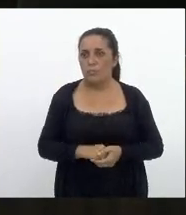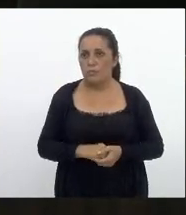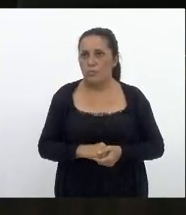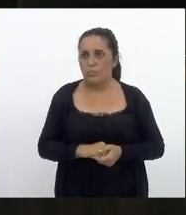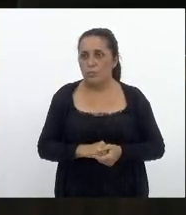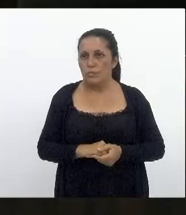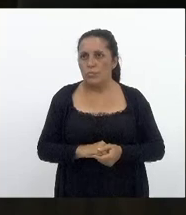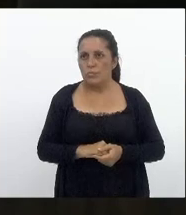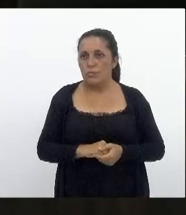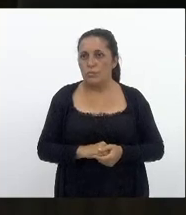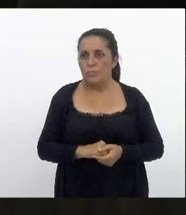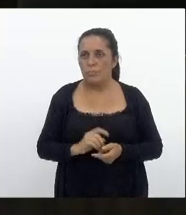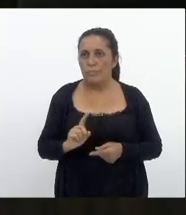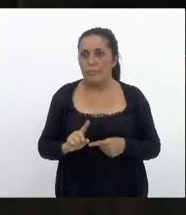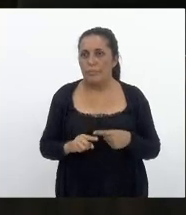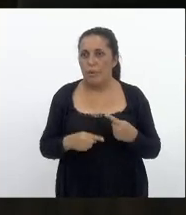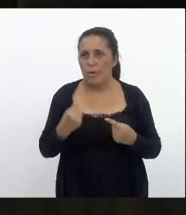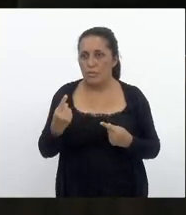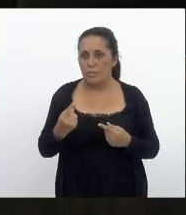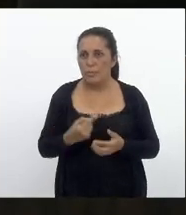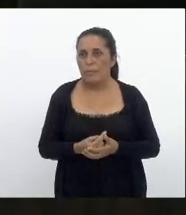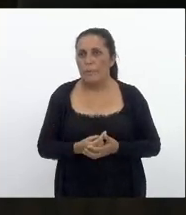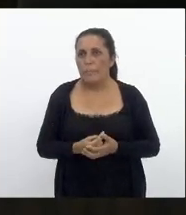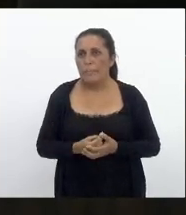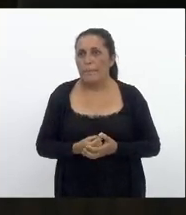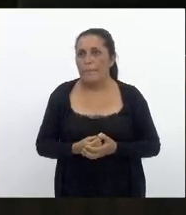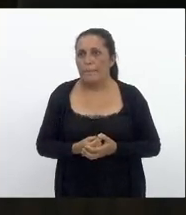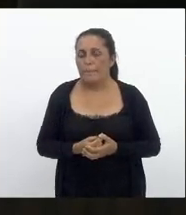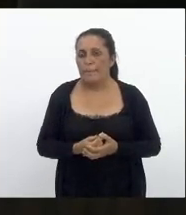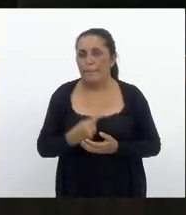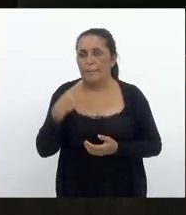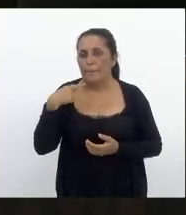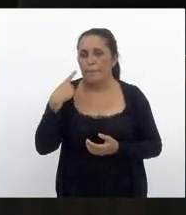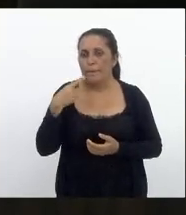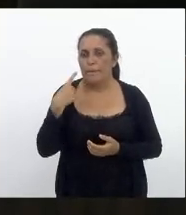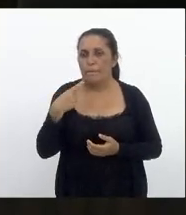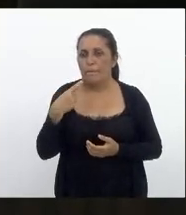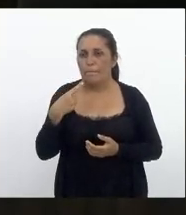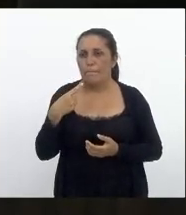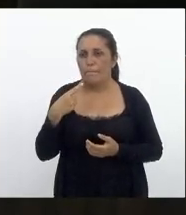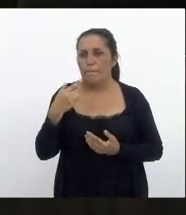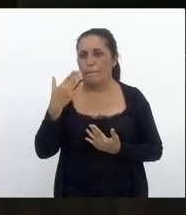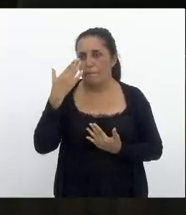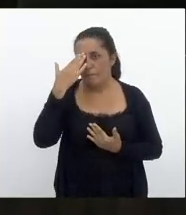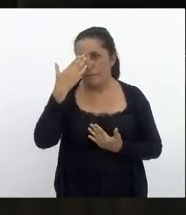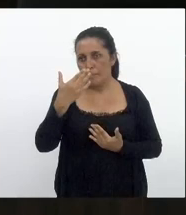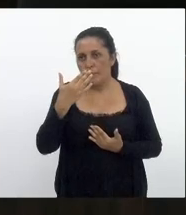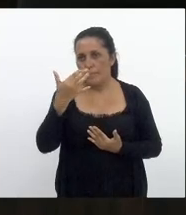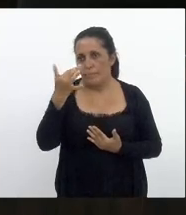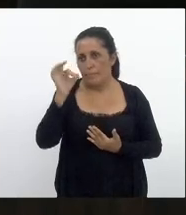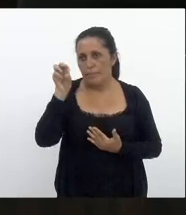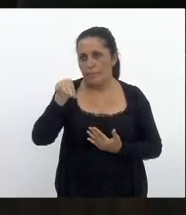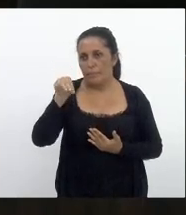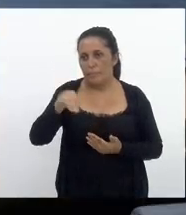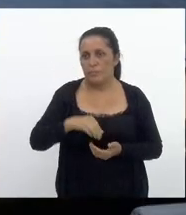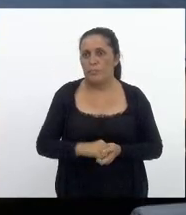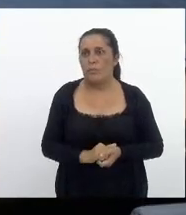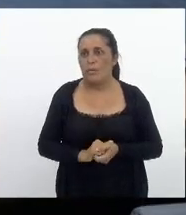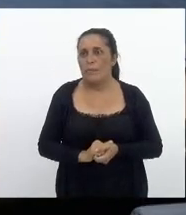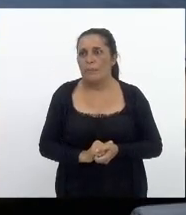Moraes próximo deputado Anderson Moraes obrigada vossa excelência tem 10 minutos